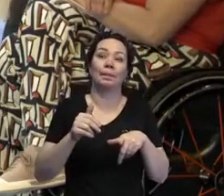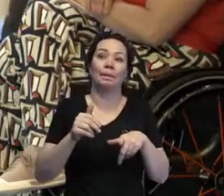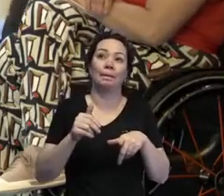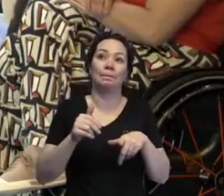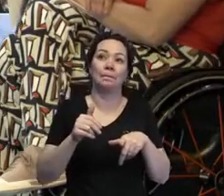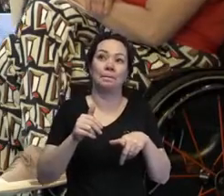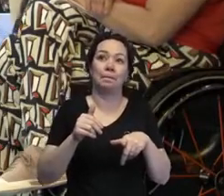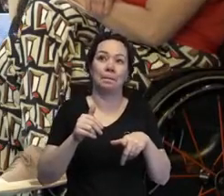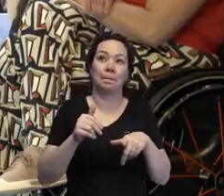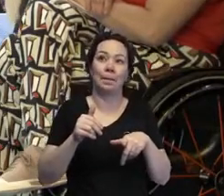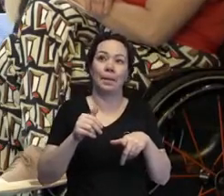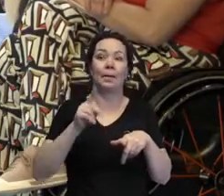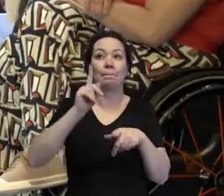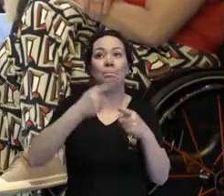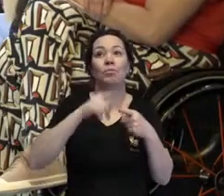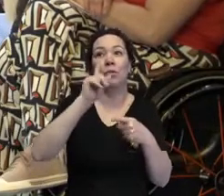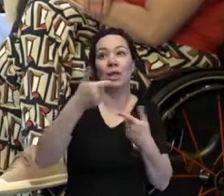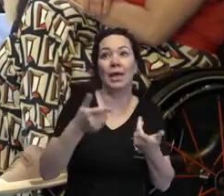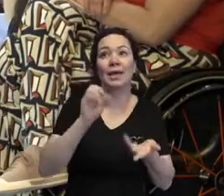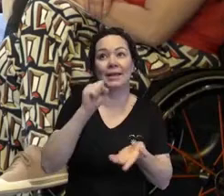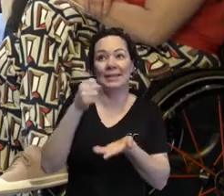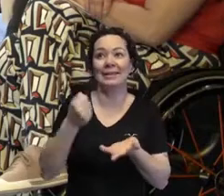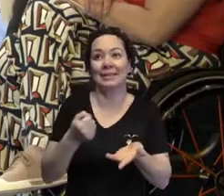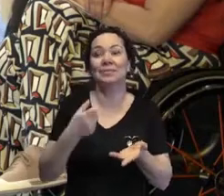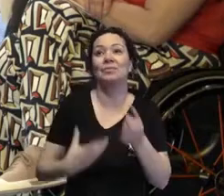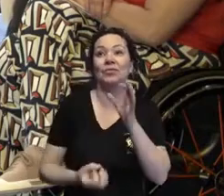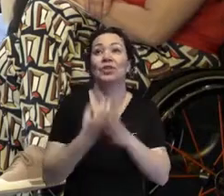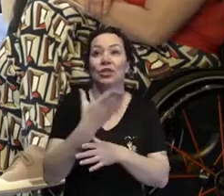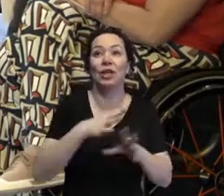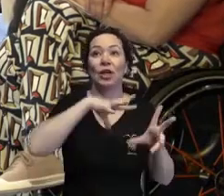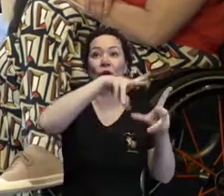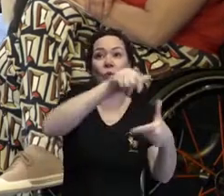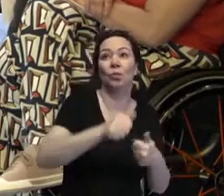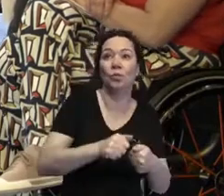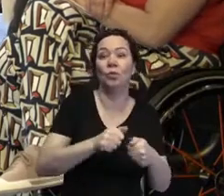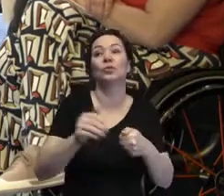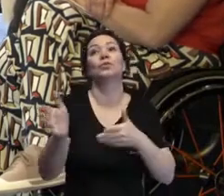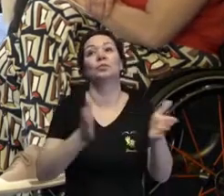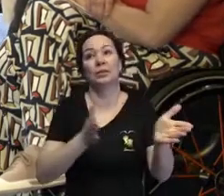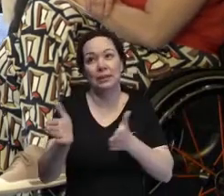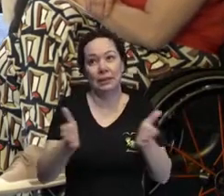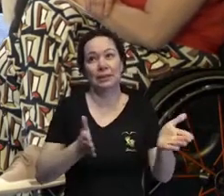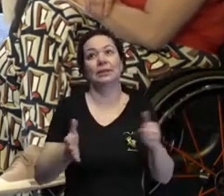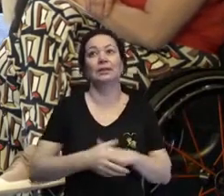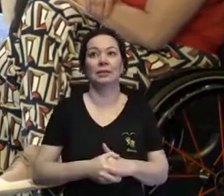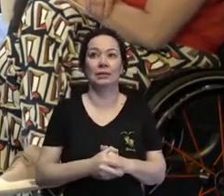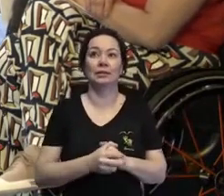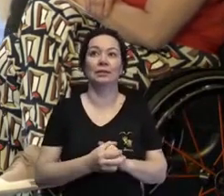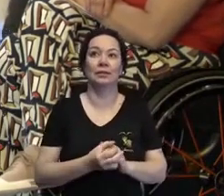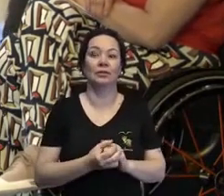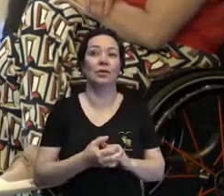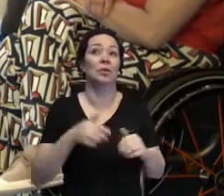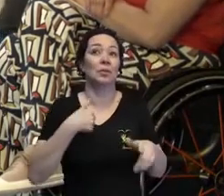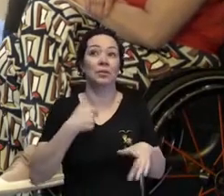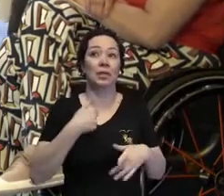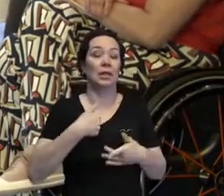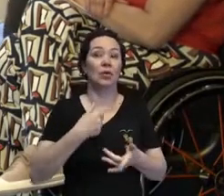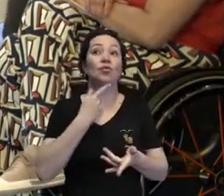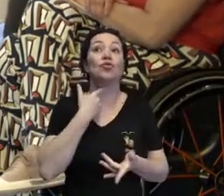rampa, porque assim, ao menos, poderíamos criar um mundo mais acessível. É perfeito. Essa fala, para mim, é